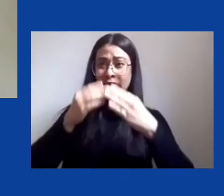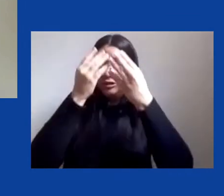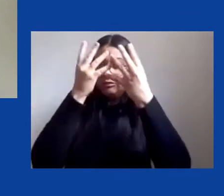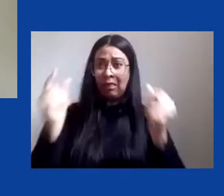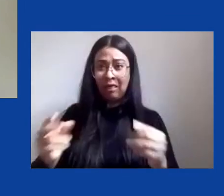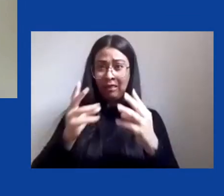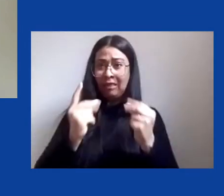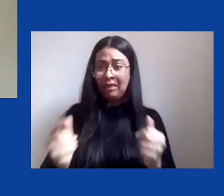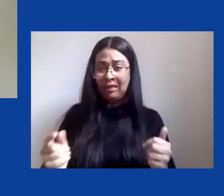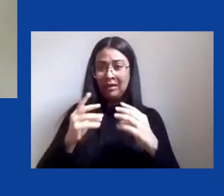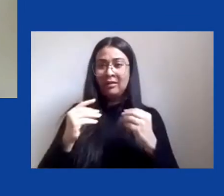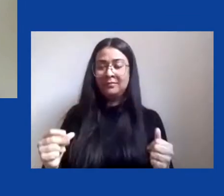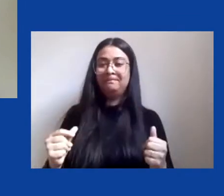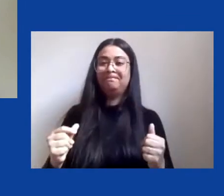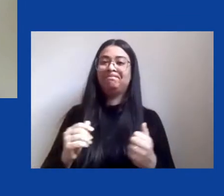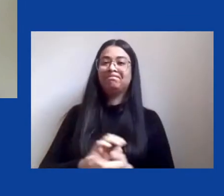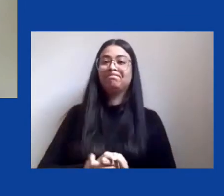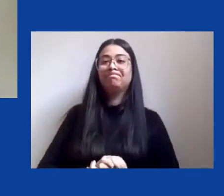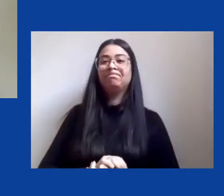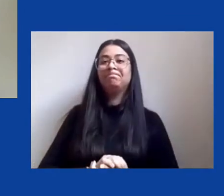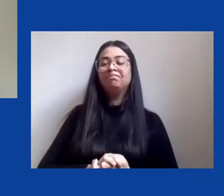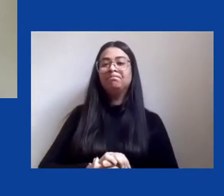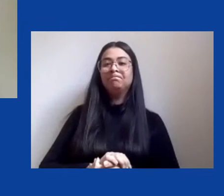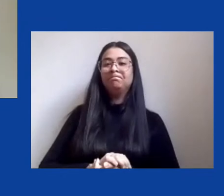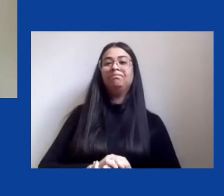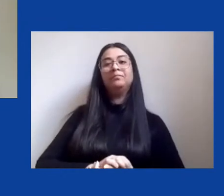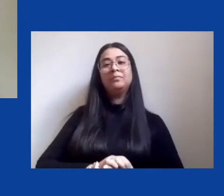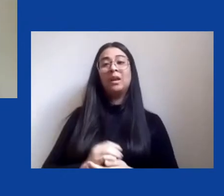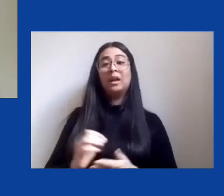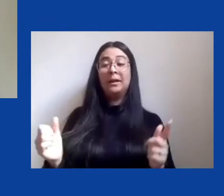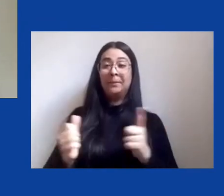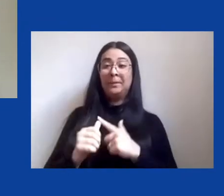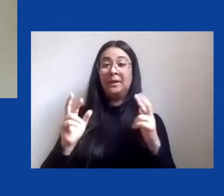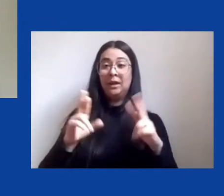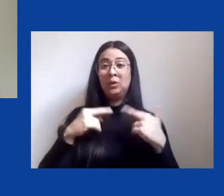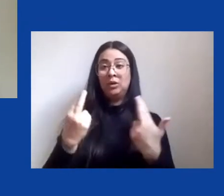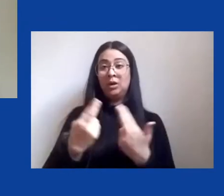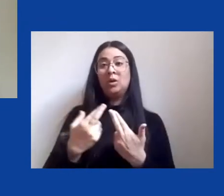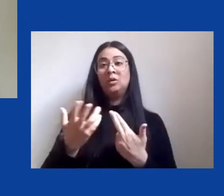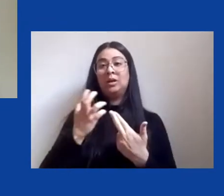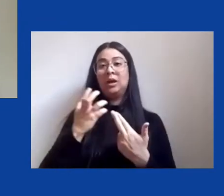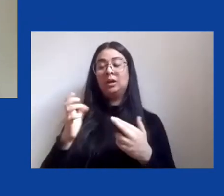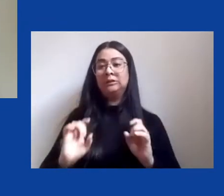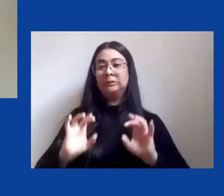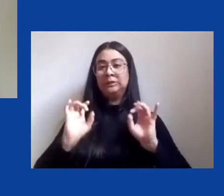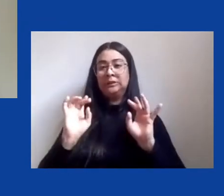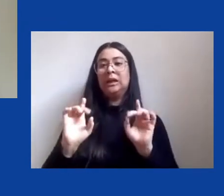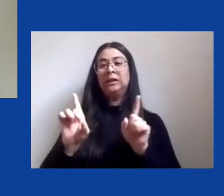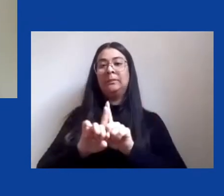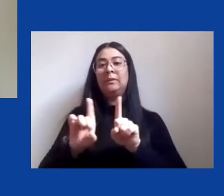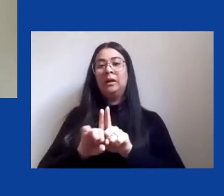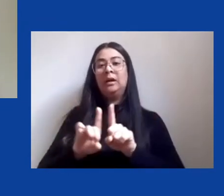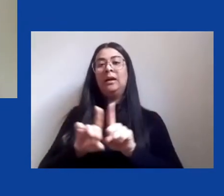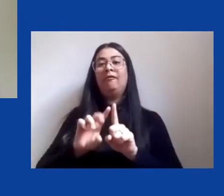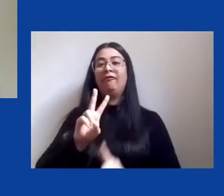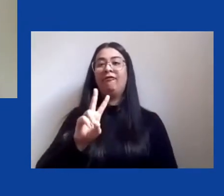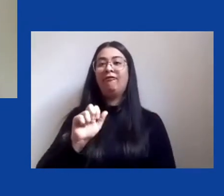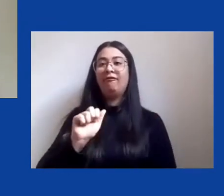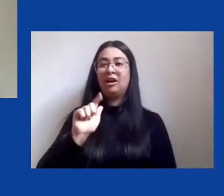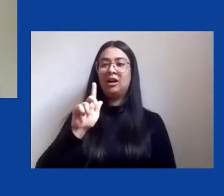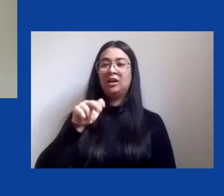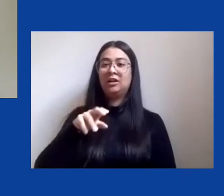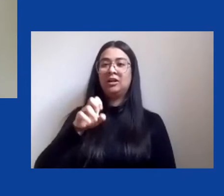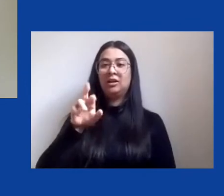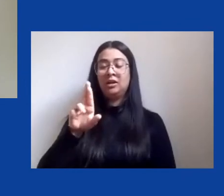aqui a convocação do Alfredo Wagner na primeira sessão, de que cada vez mais etnografemos esses processos por meio de variados